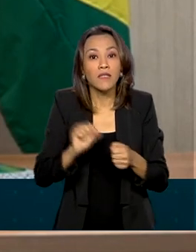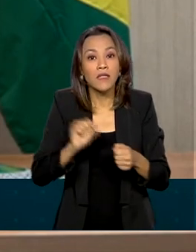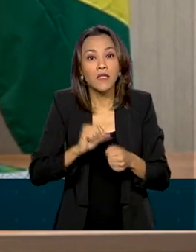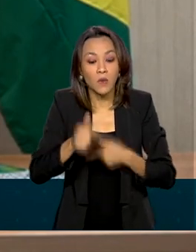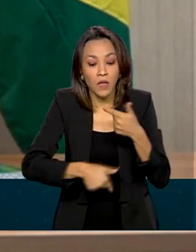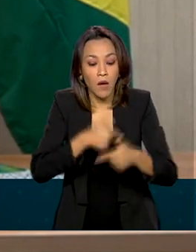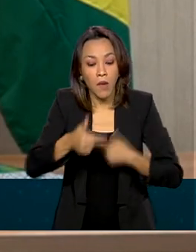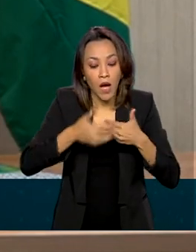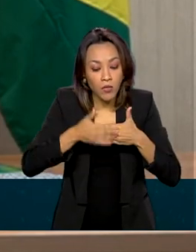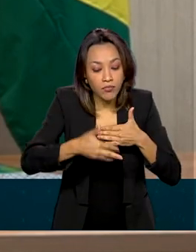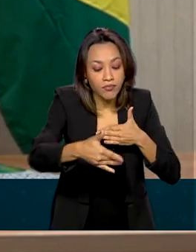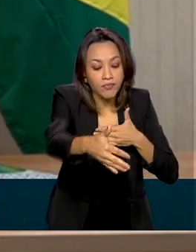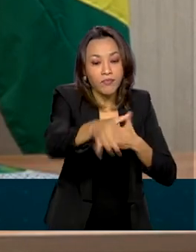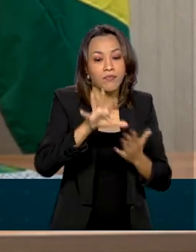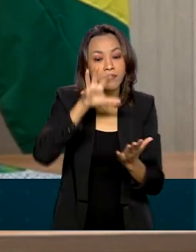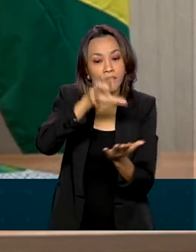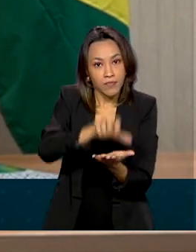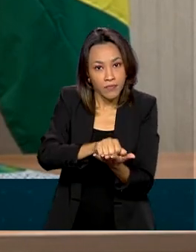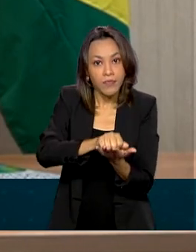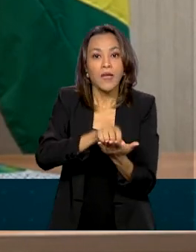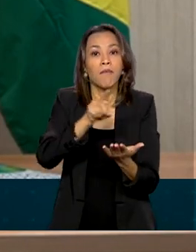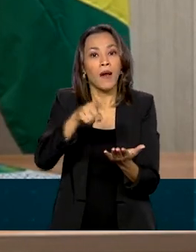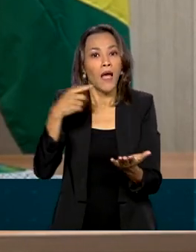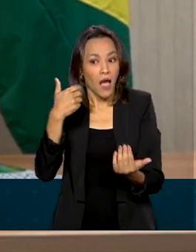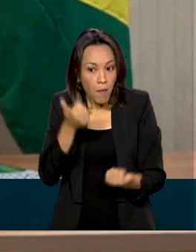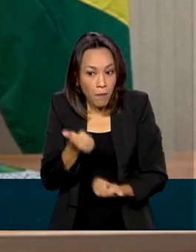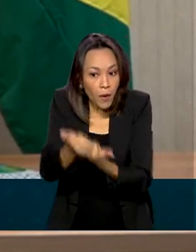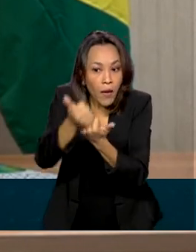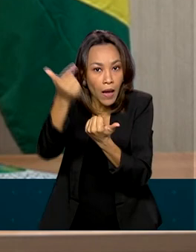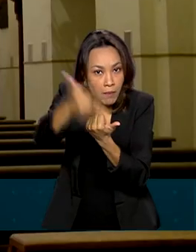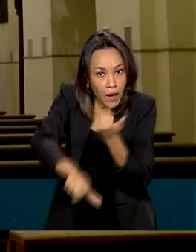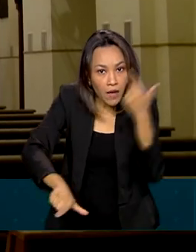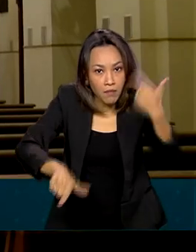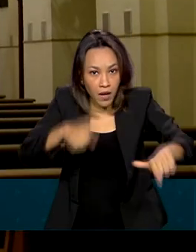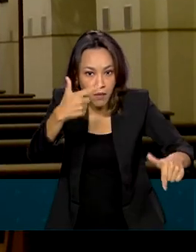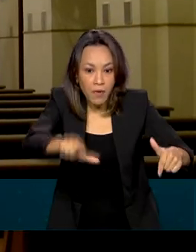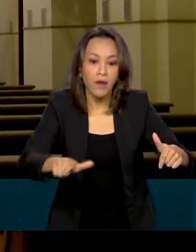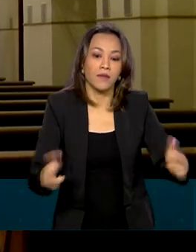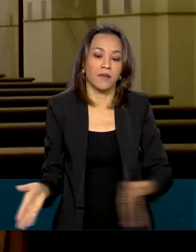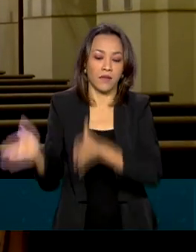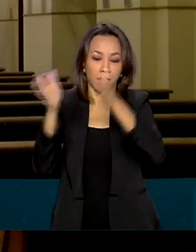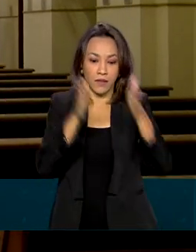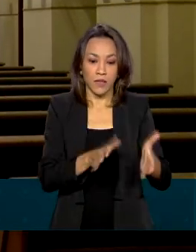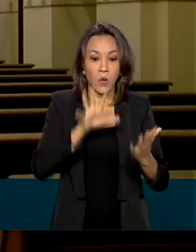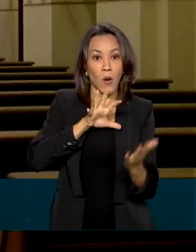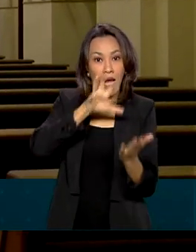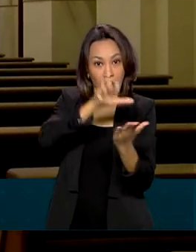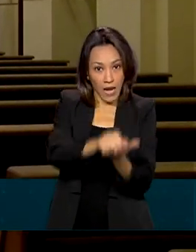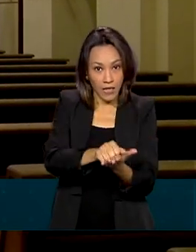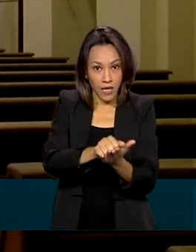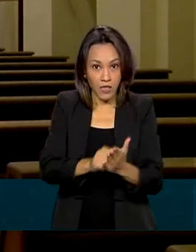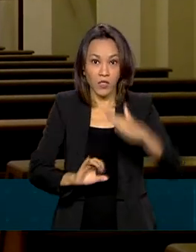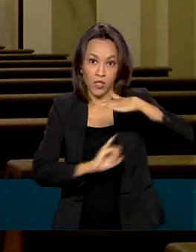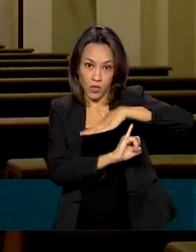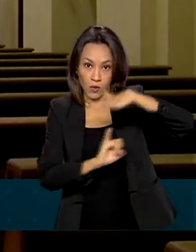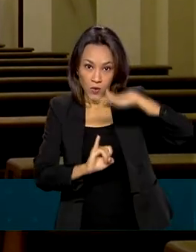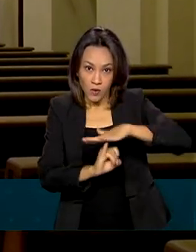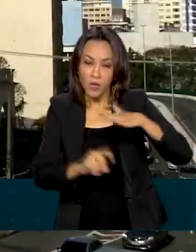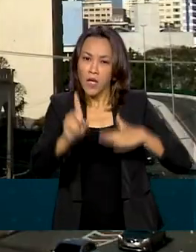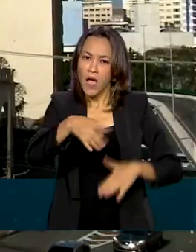quando a gente puder fortalecer. Ajudar quando a gente puder ajudar. O cadastro das instituições é